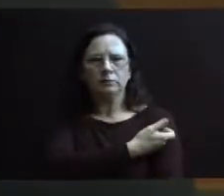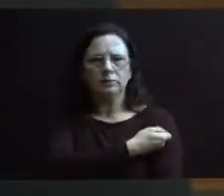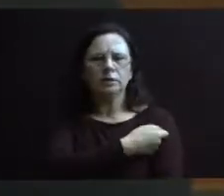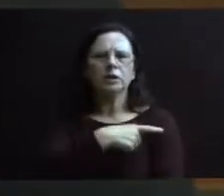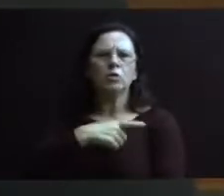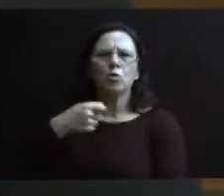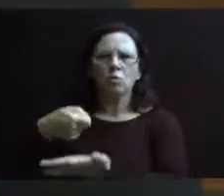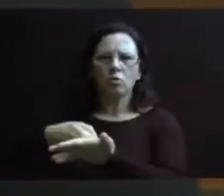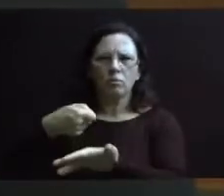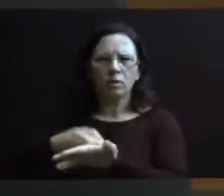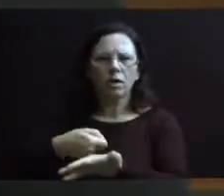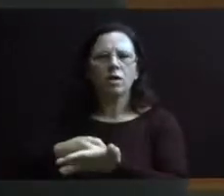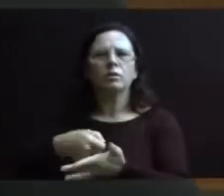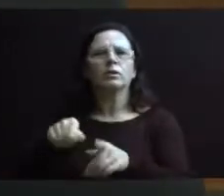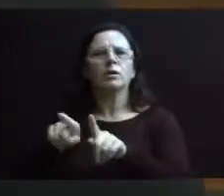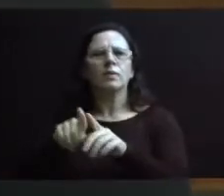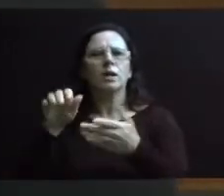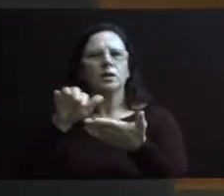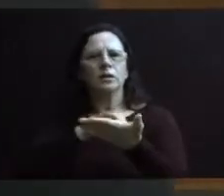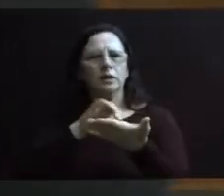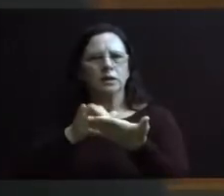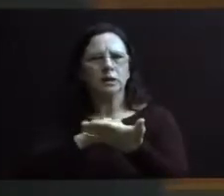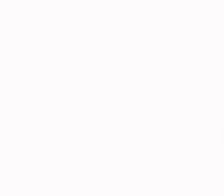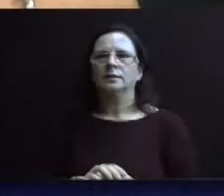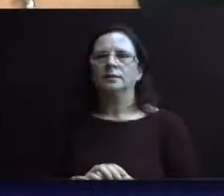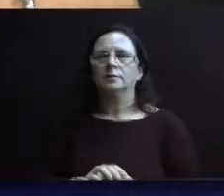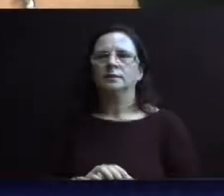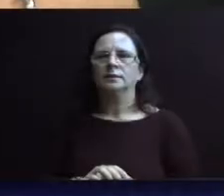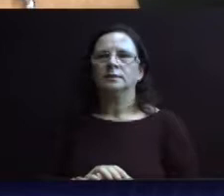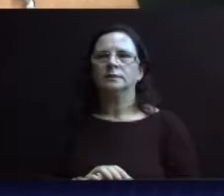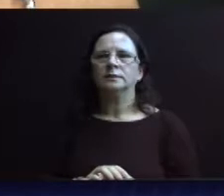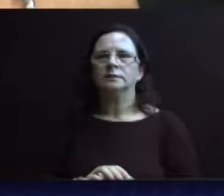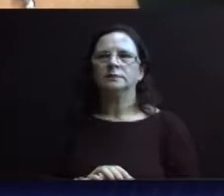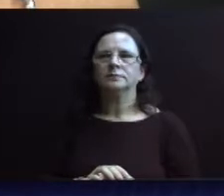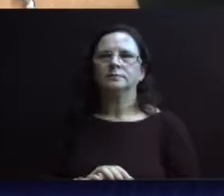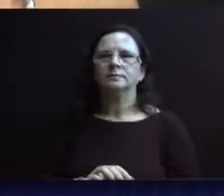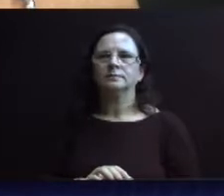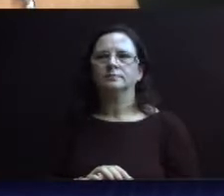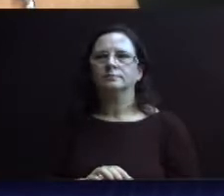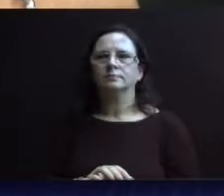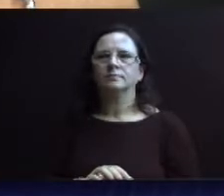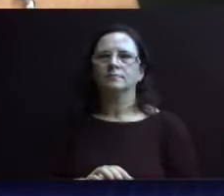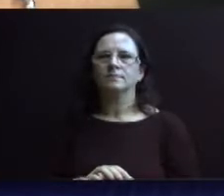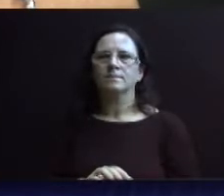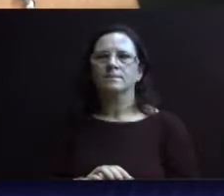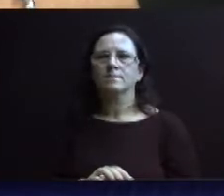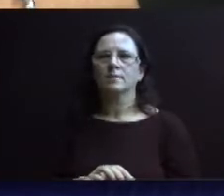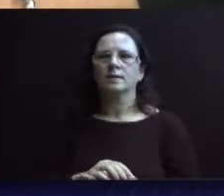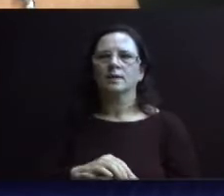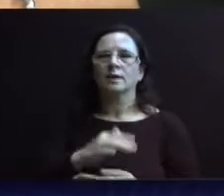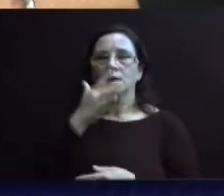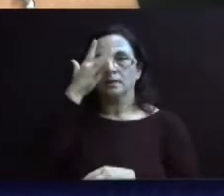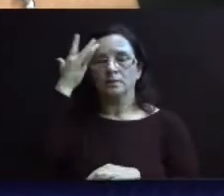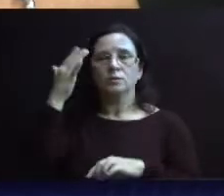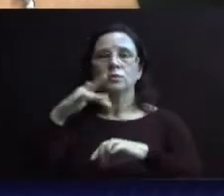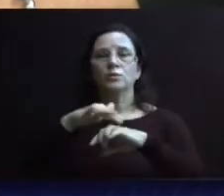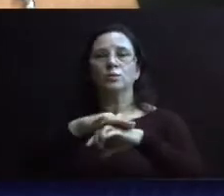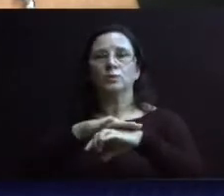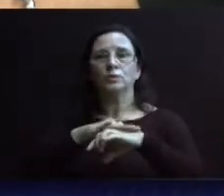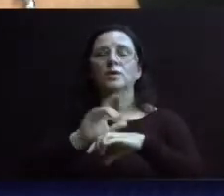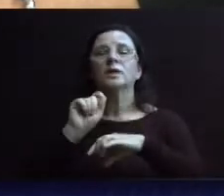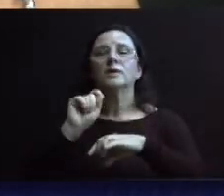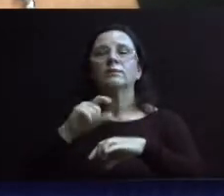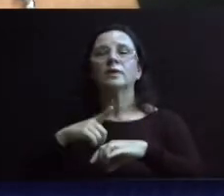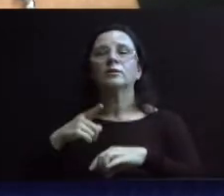que é um papel da Secretaria de Saúde também e de toda a equipe técnica. O vereador Marcinho, presidente da Comissão de Saúde, falou sobre a